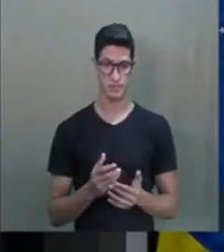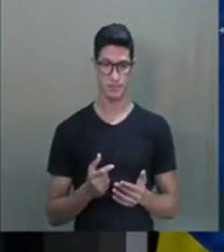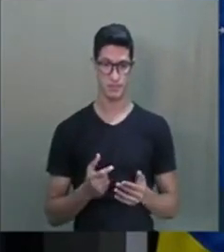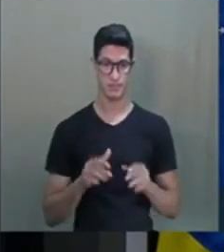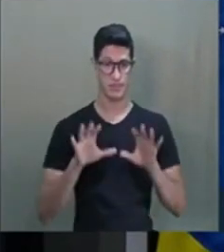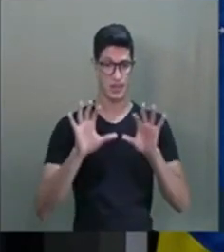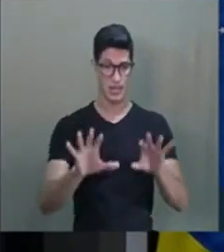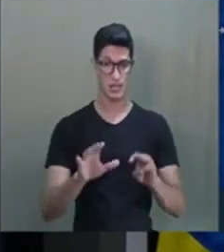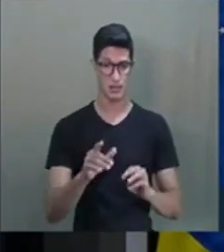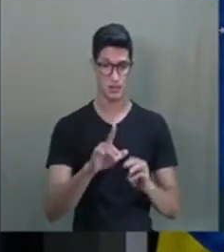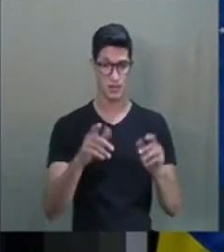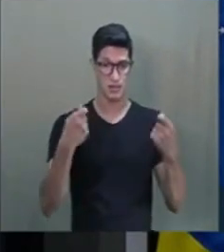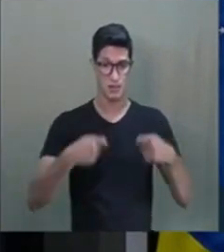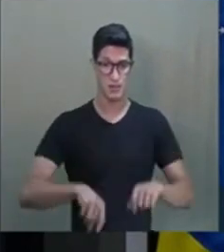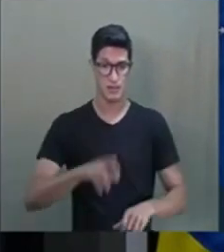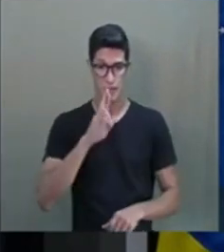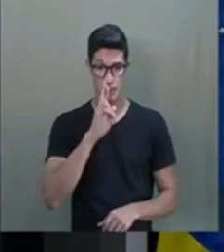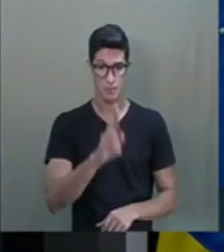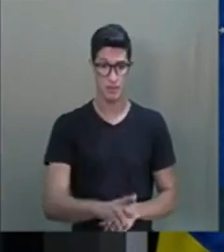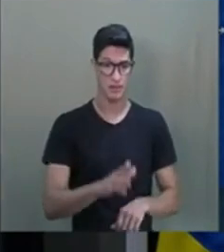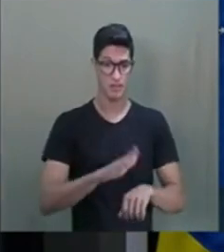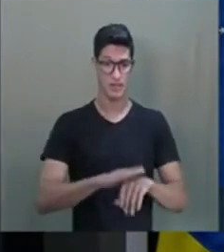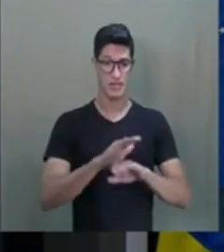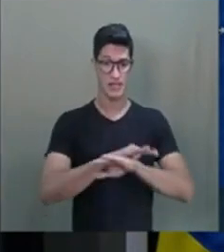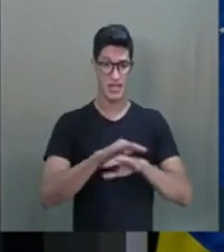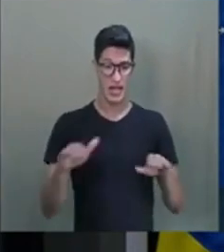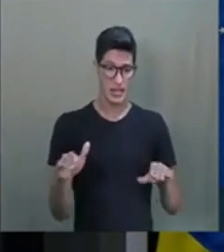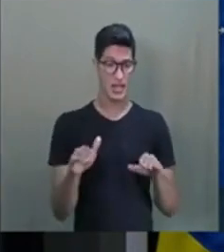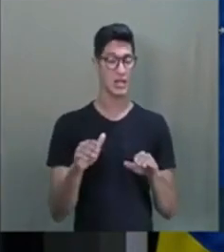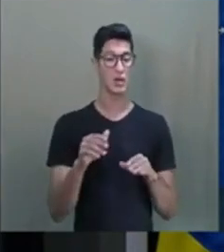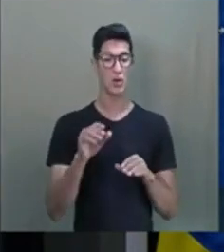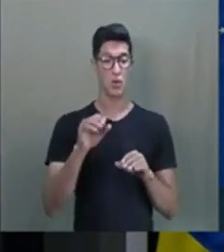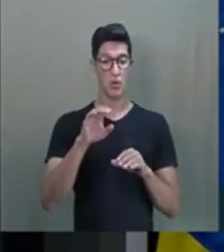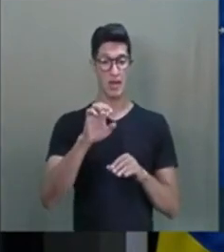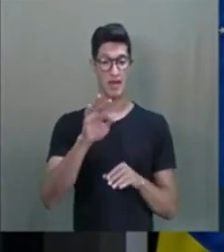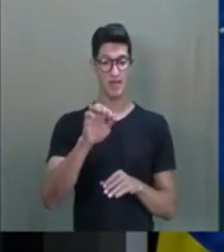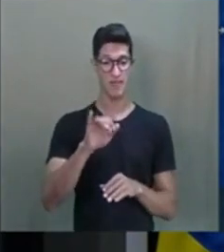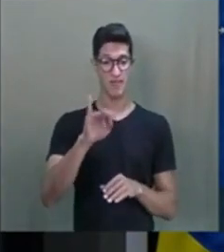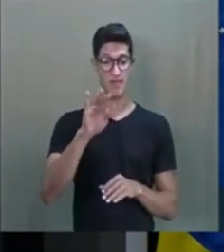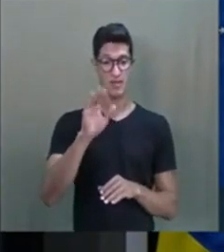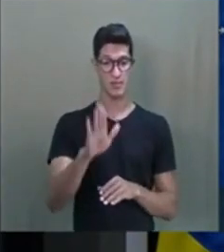É isso, você não precisa nem responder, nem fazer nada, o efeito necessário já aconteceu.